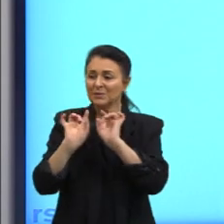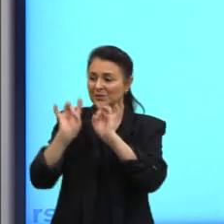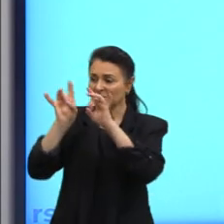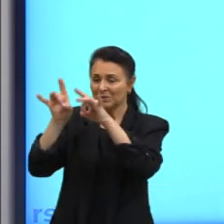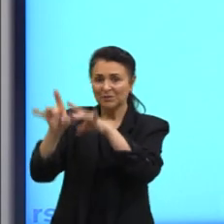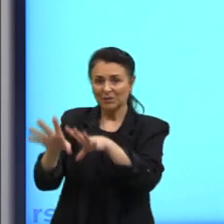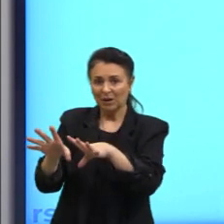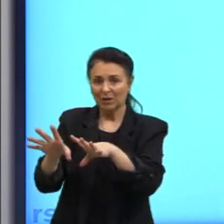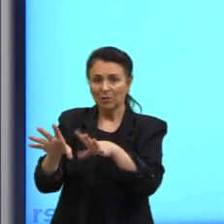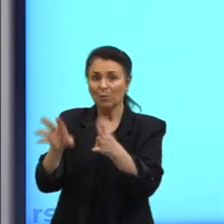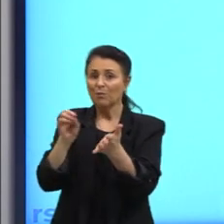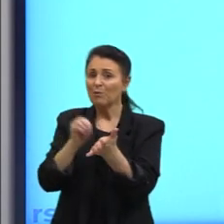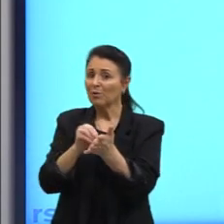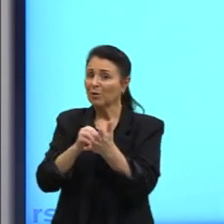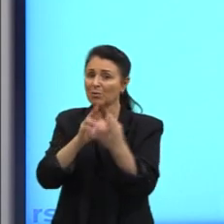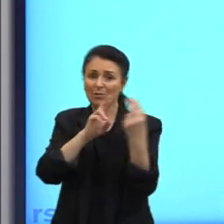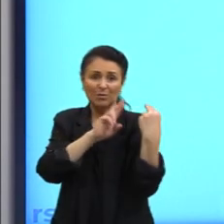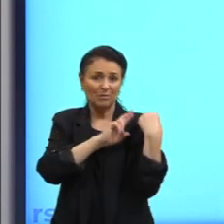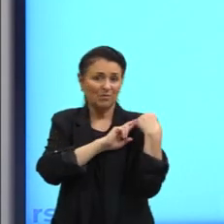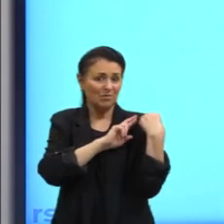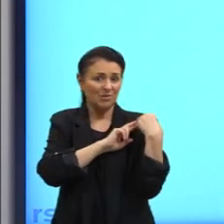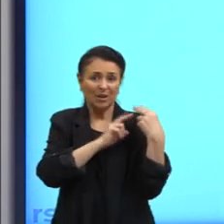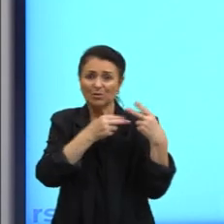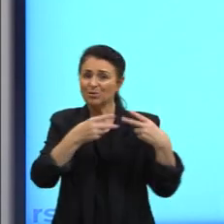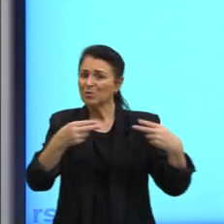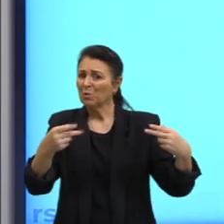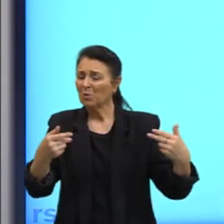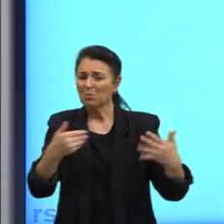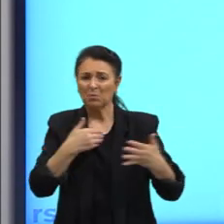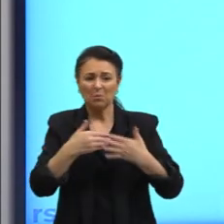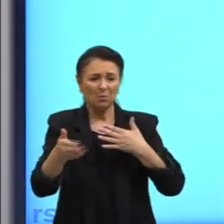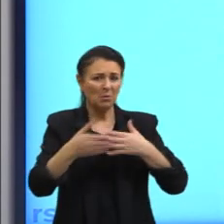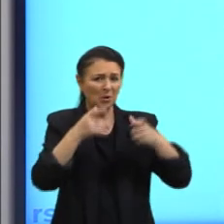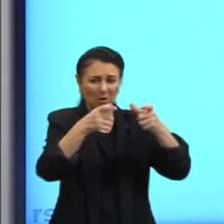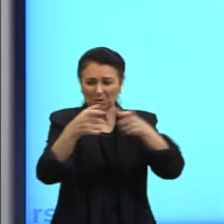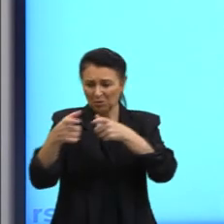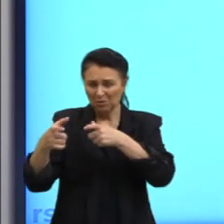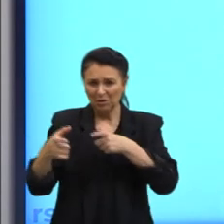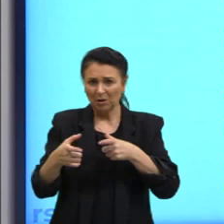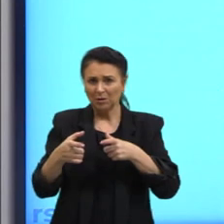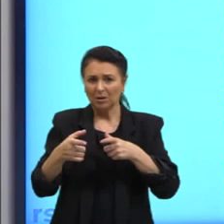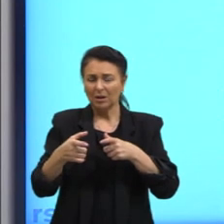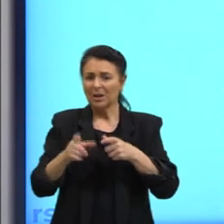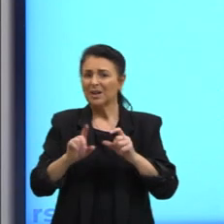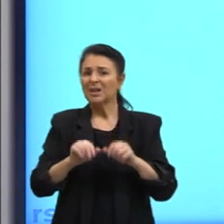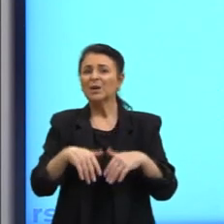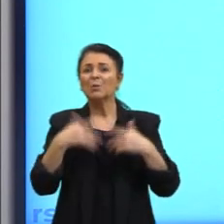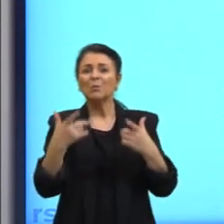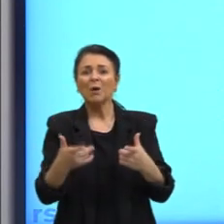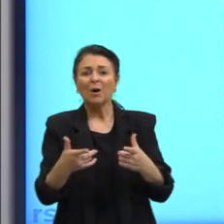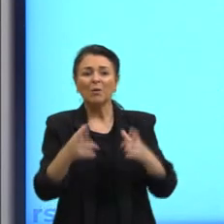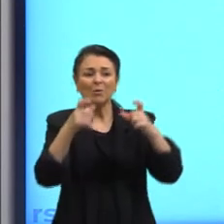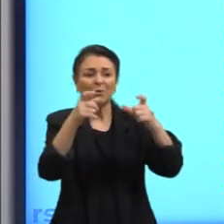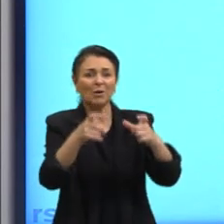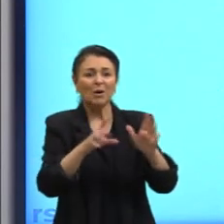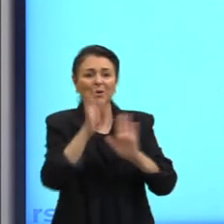inconsequente de equipamentos E onde que nós encontramos isso dentro do texto? Olha só